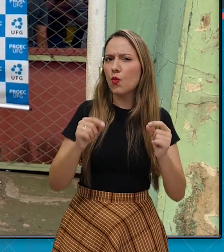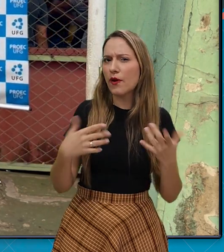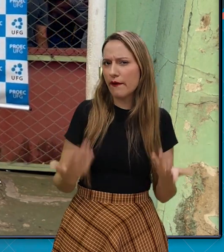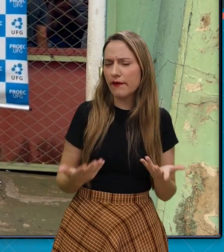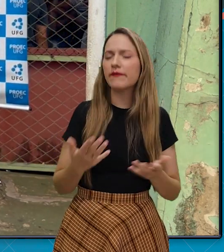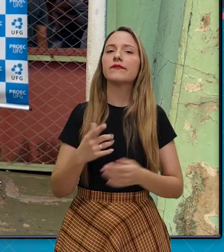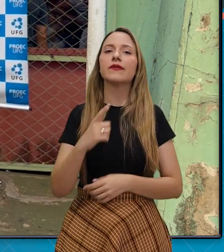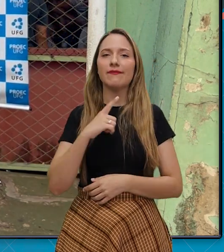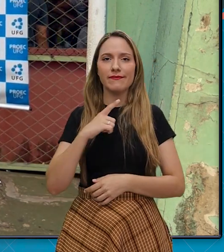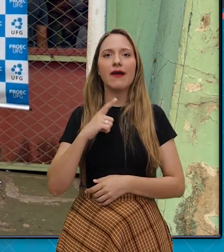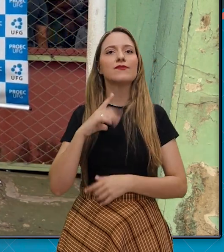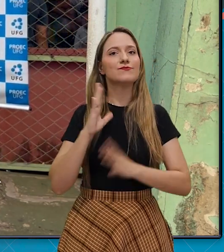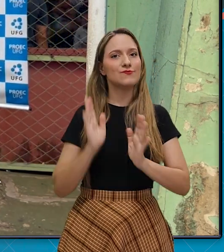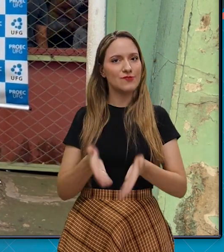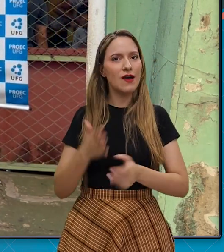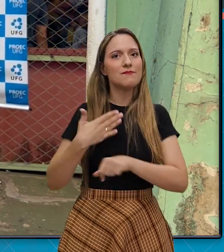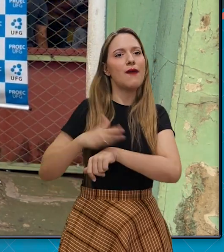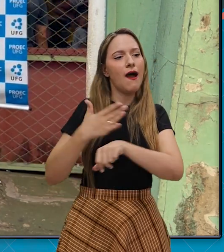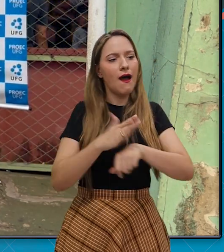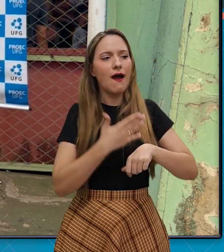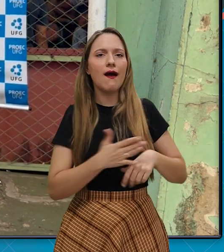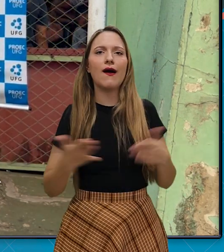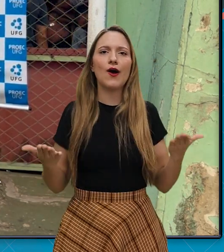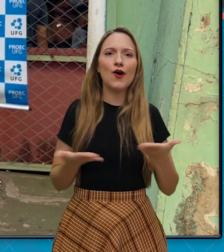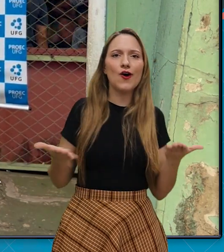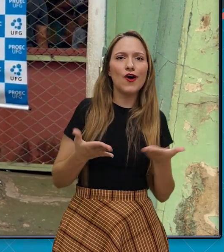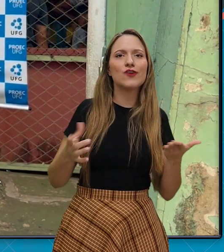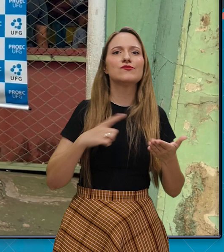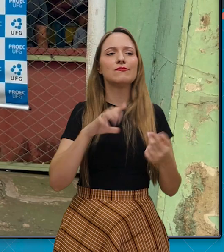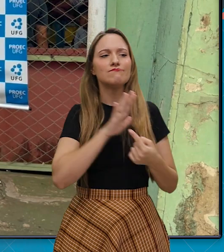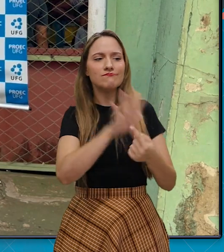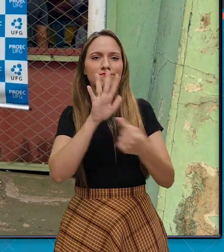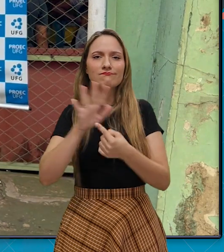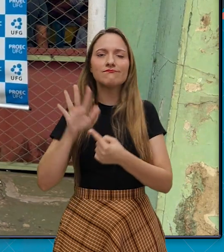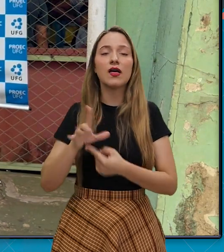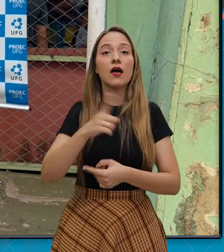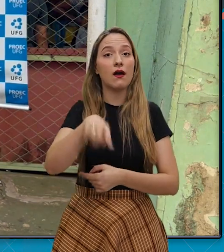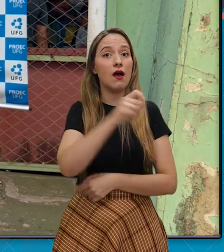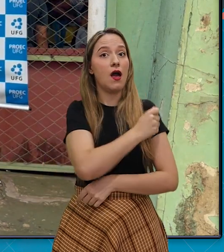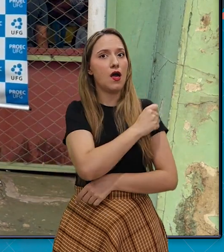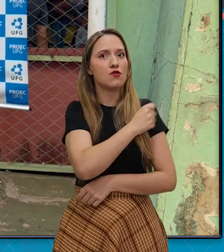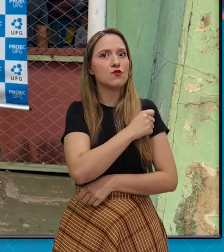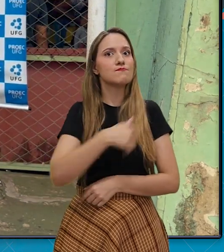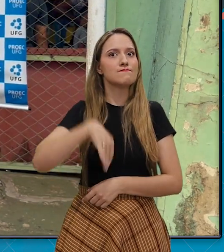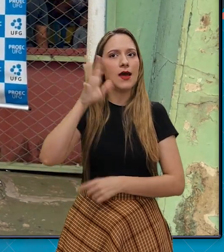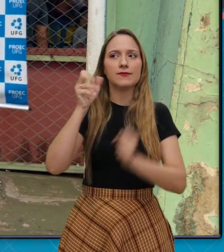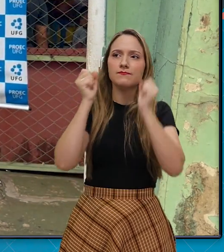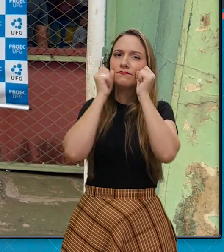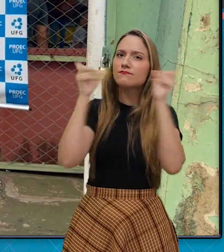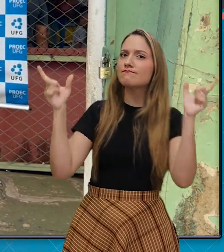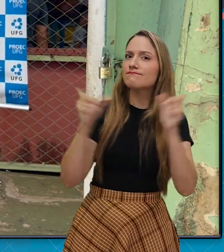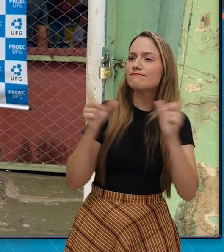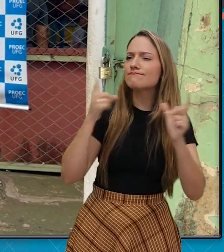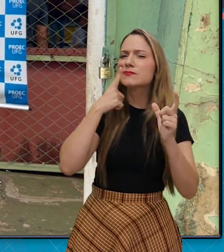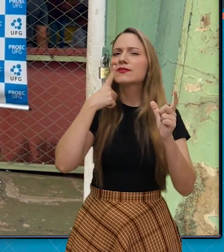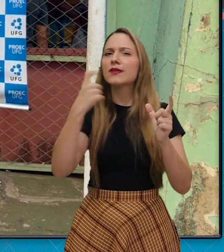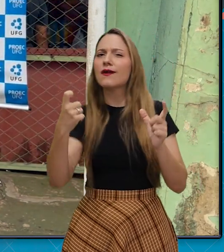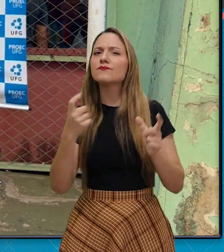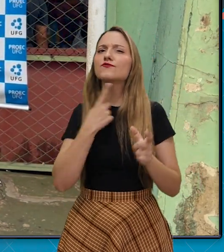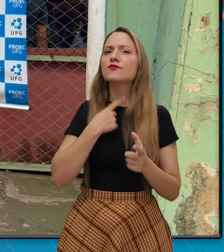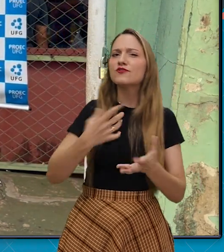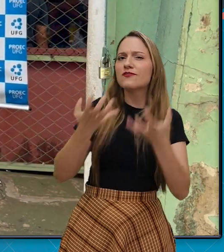partir das ações desenvolvidas hoje, despertar nos nossos alunos o interesse em conhecer